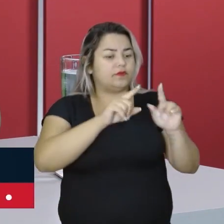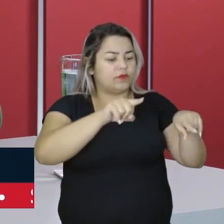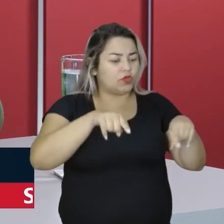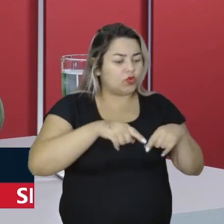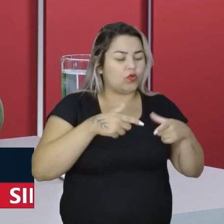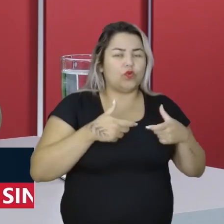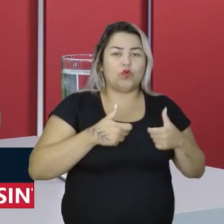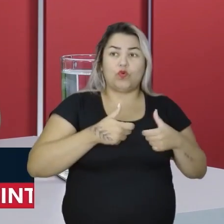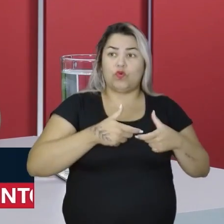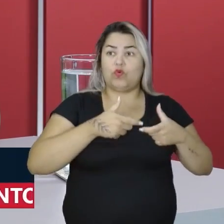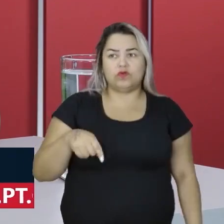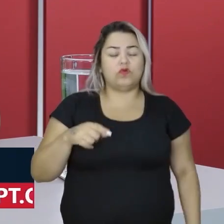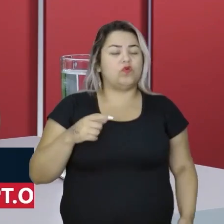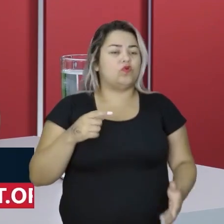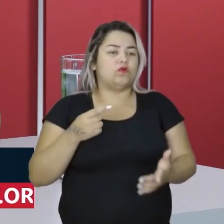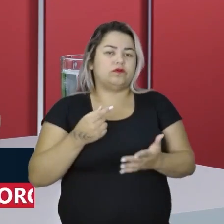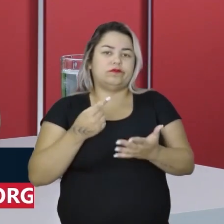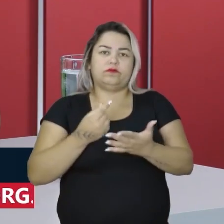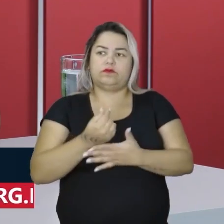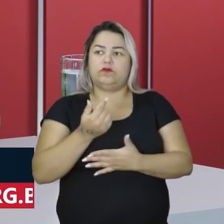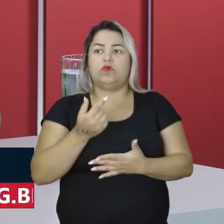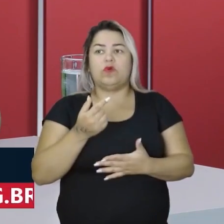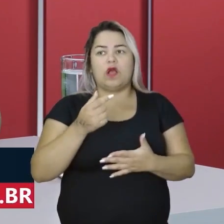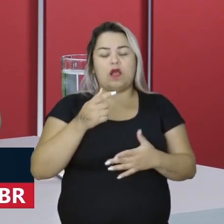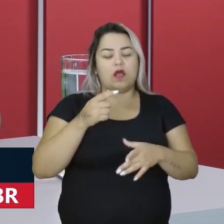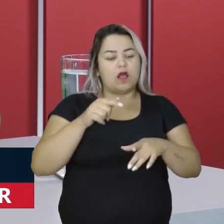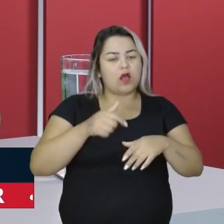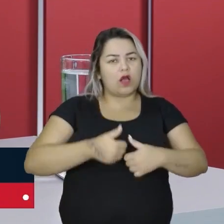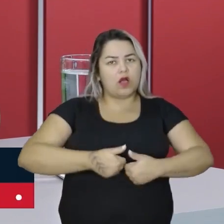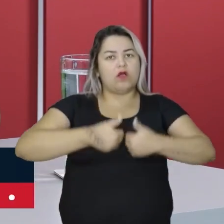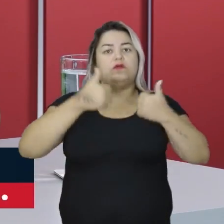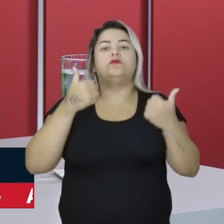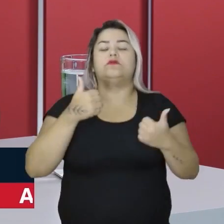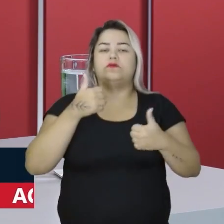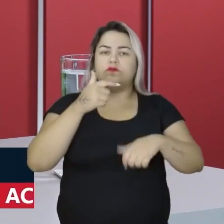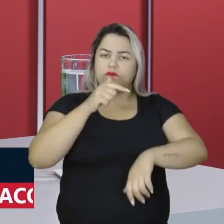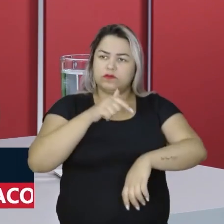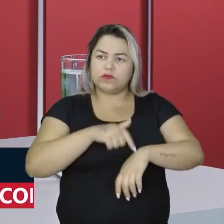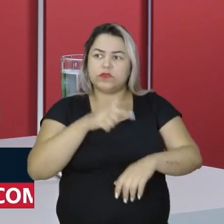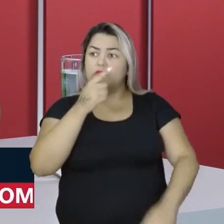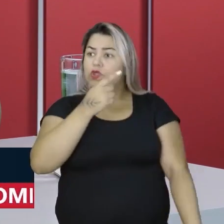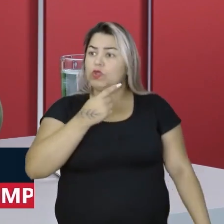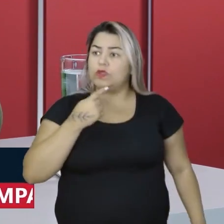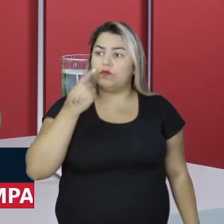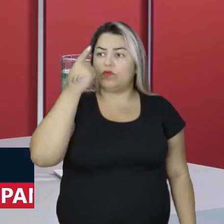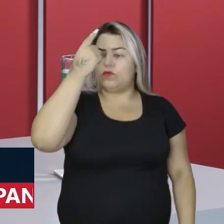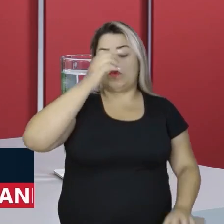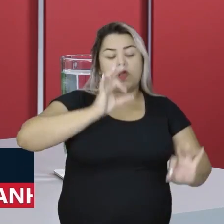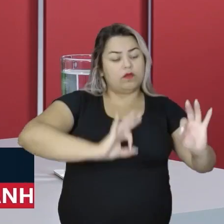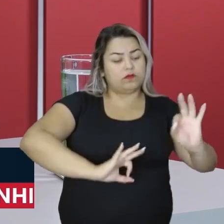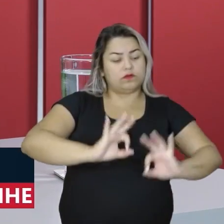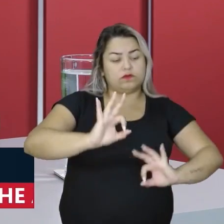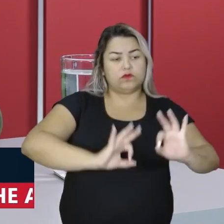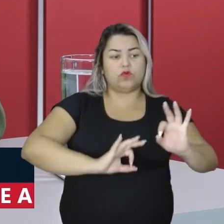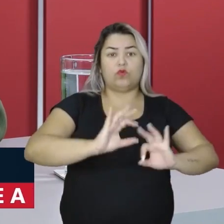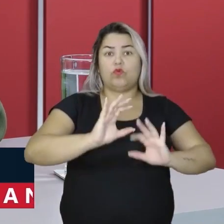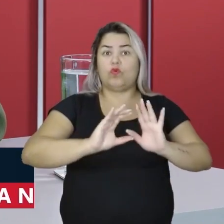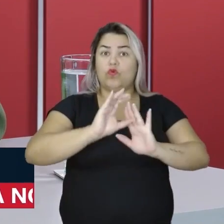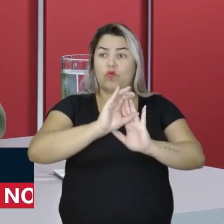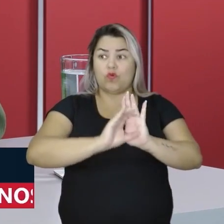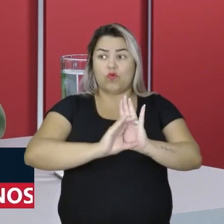escolar pedagógico, tem que ser um tempo com qualidade, um tempo onde a organização curricular